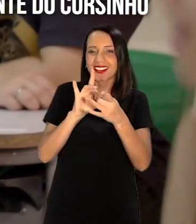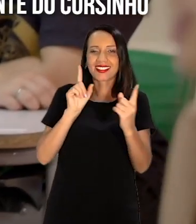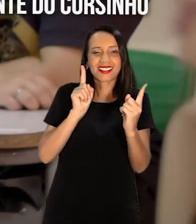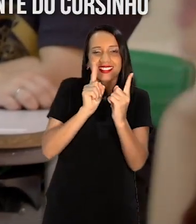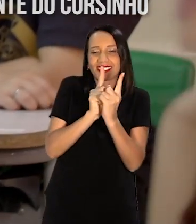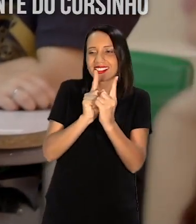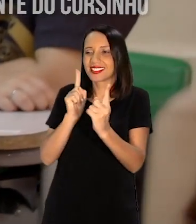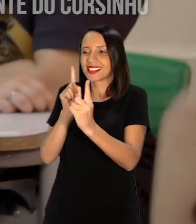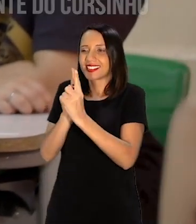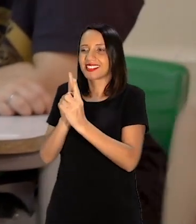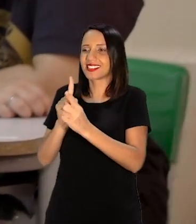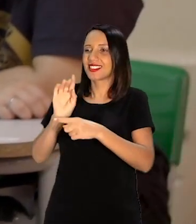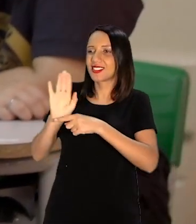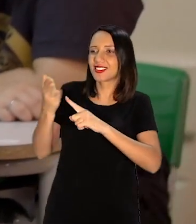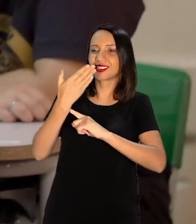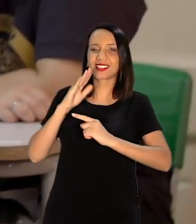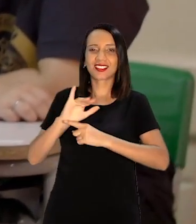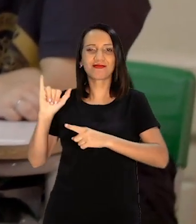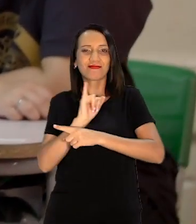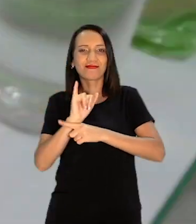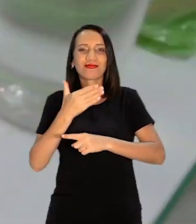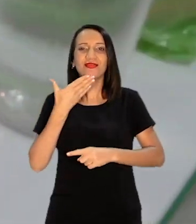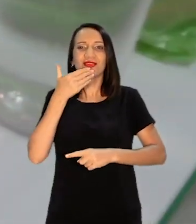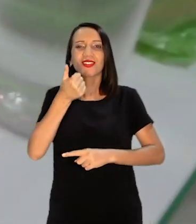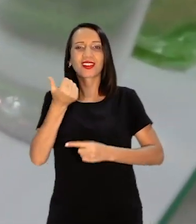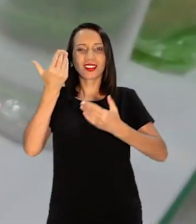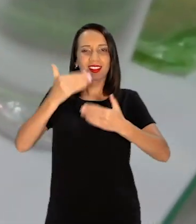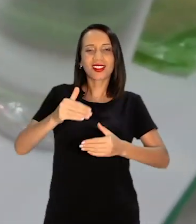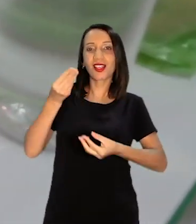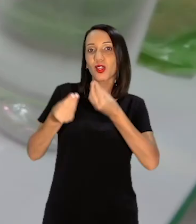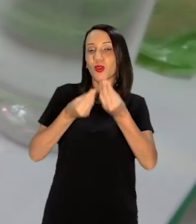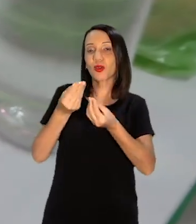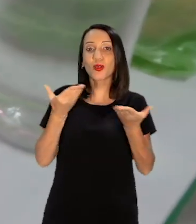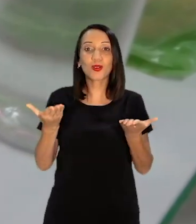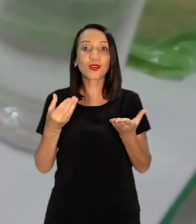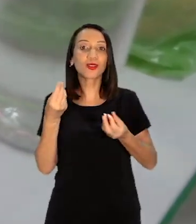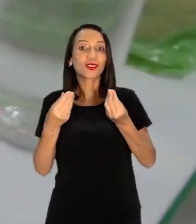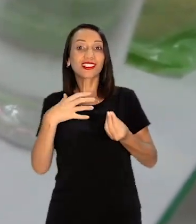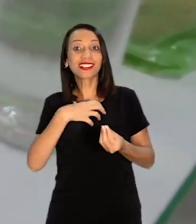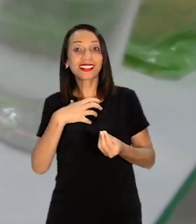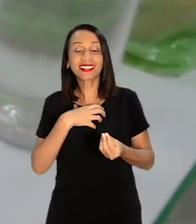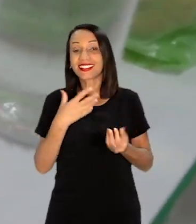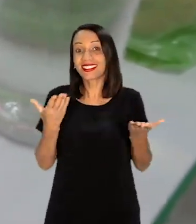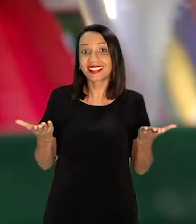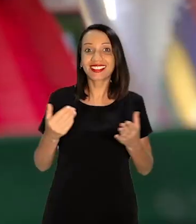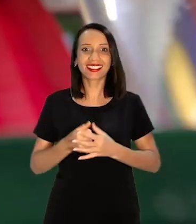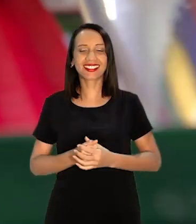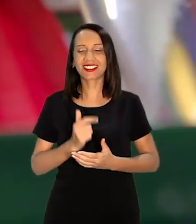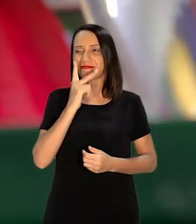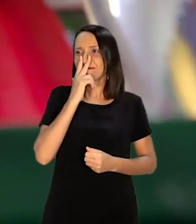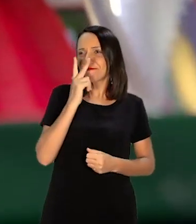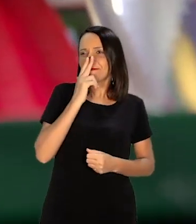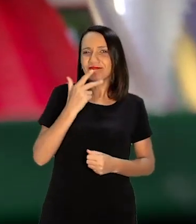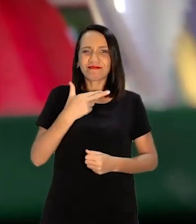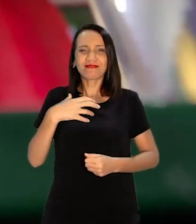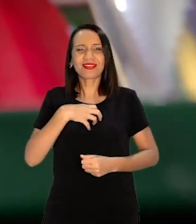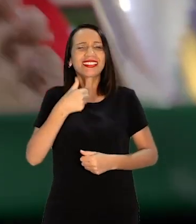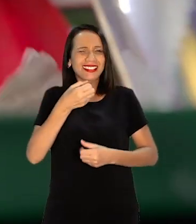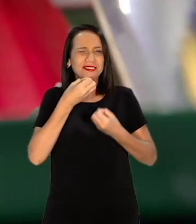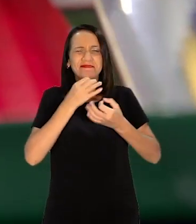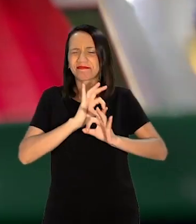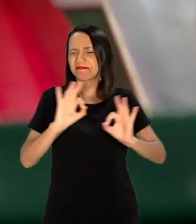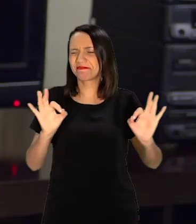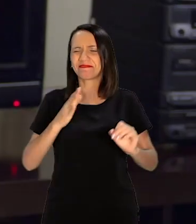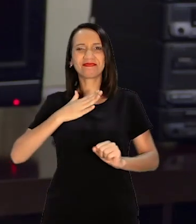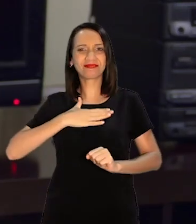se ajuda Em questões de estratégia Para melhorar na prova Como você pode fazer Tal jeito Então Eu achei Bom Para